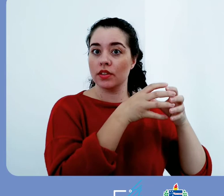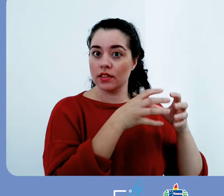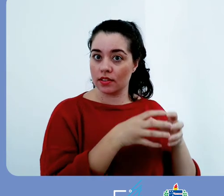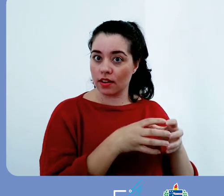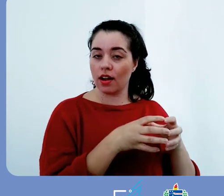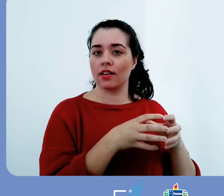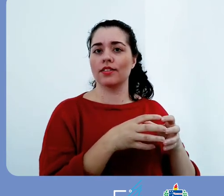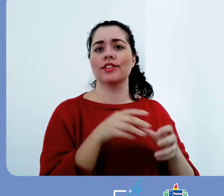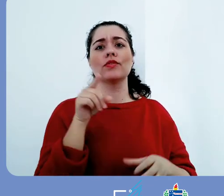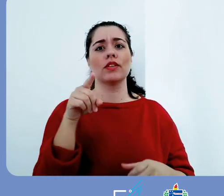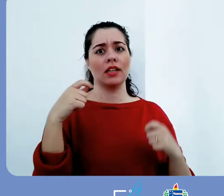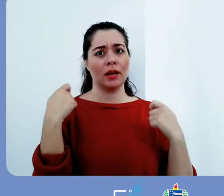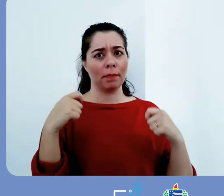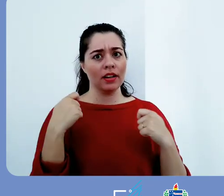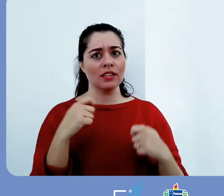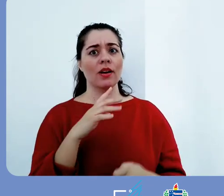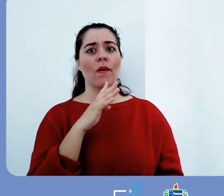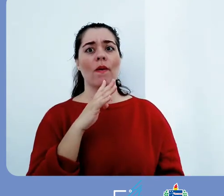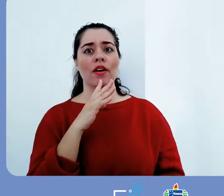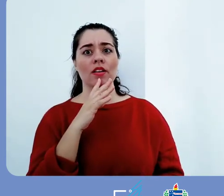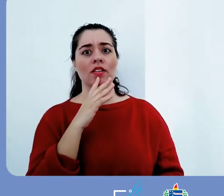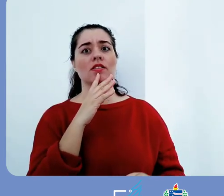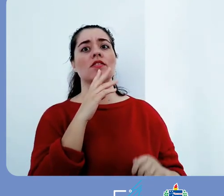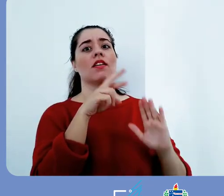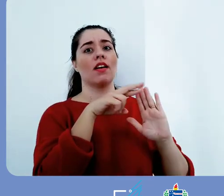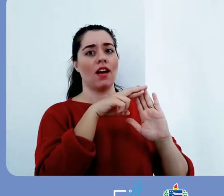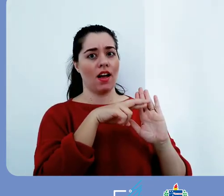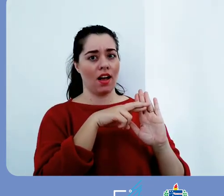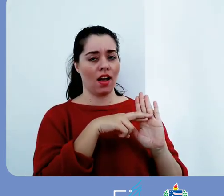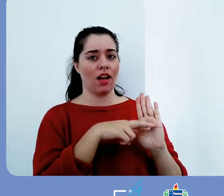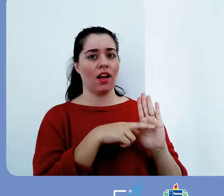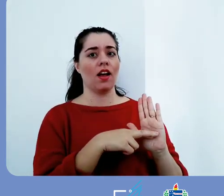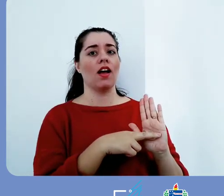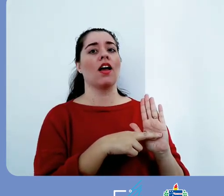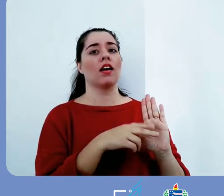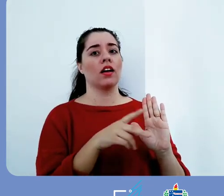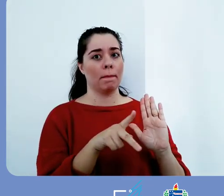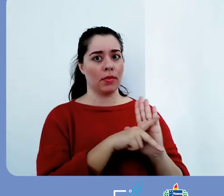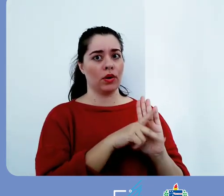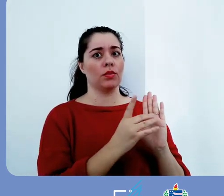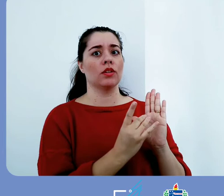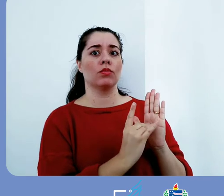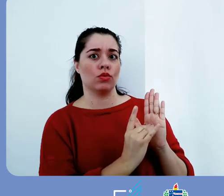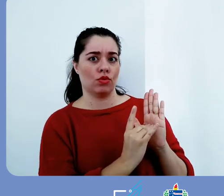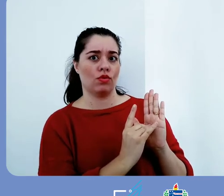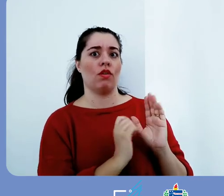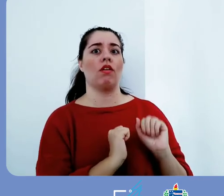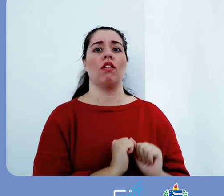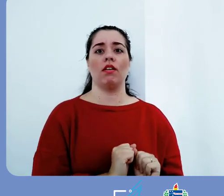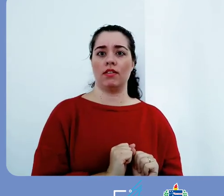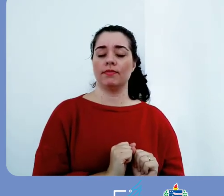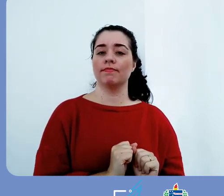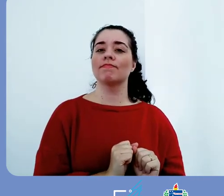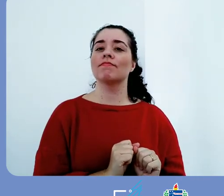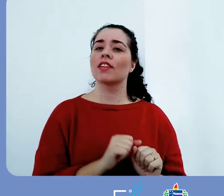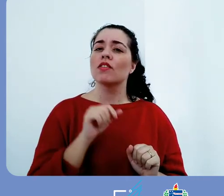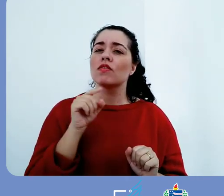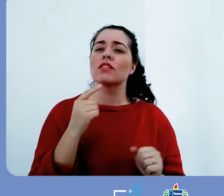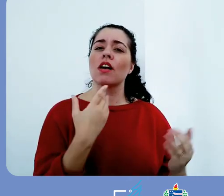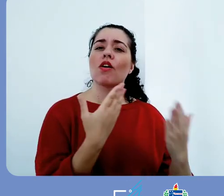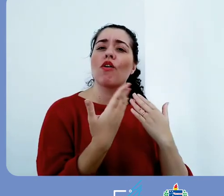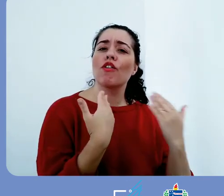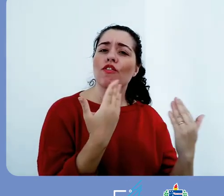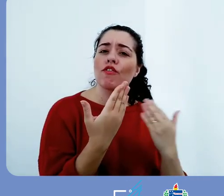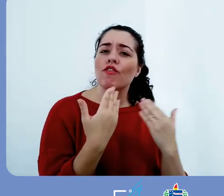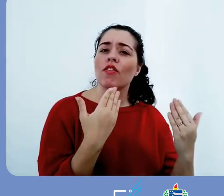da Biblioteca Universitária para entender se a sua demanda se adequa às exigências das